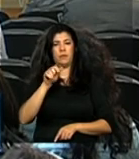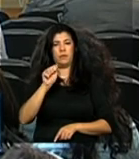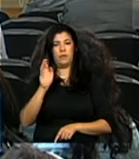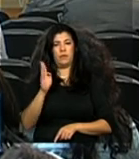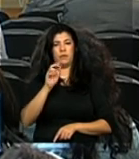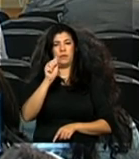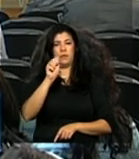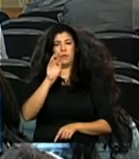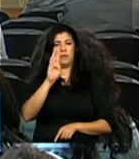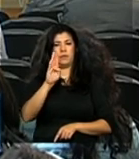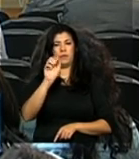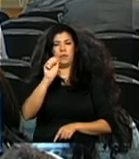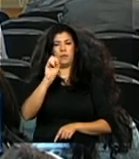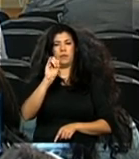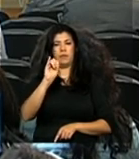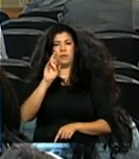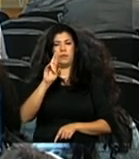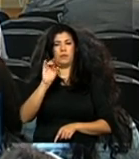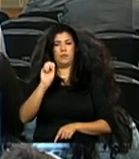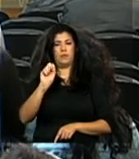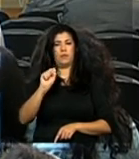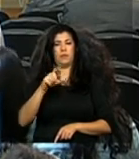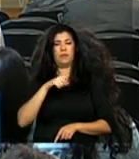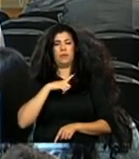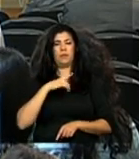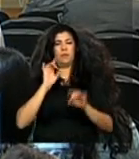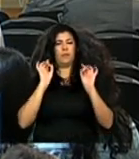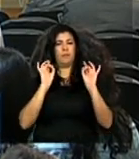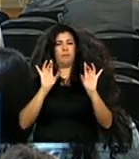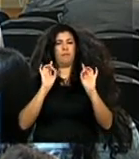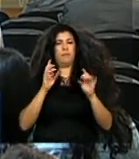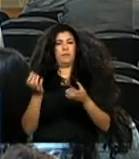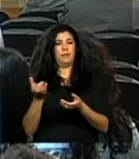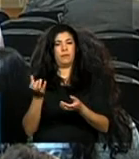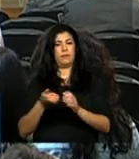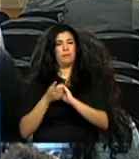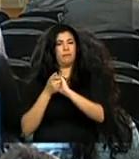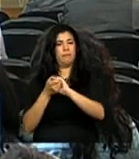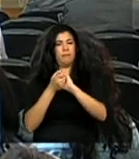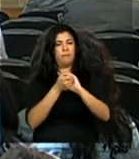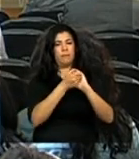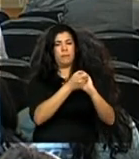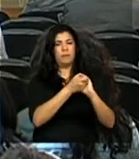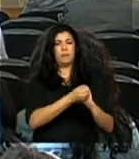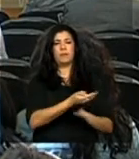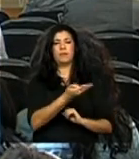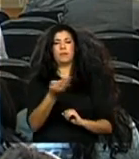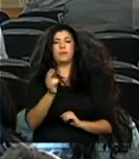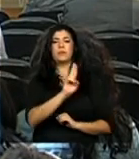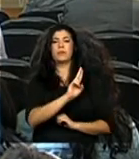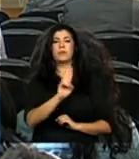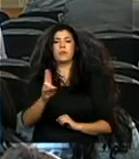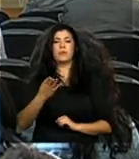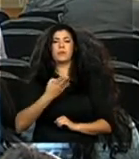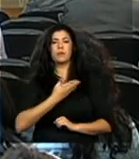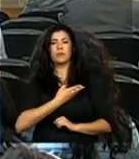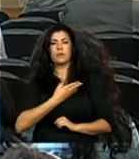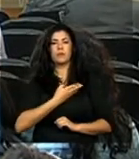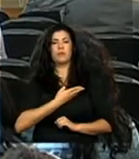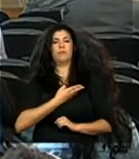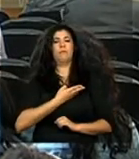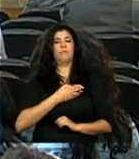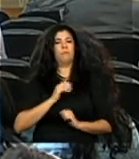em especial eu quero cumprimentar em nome do companheiro amigo